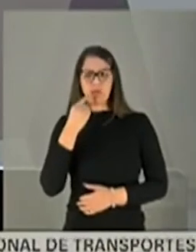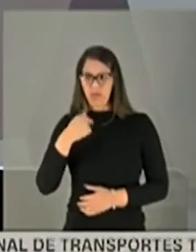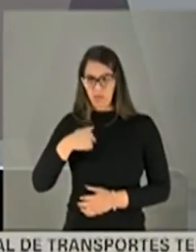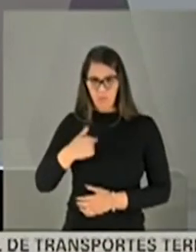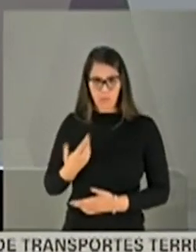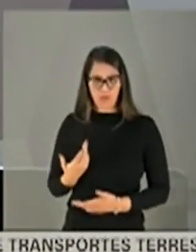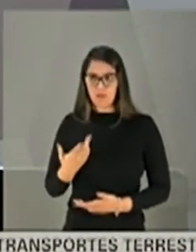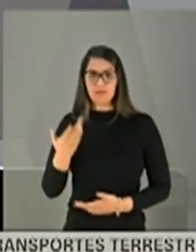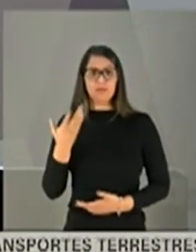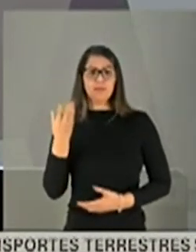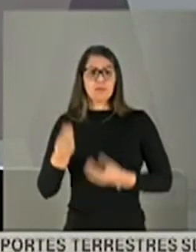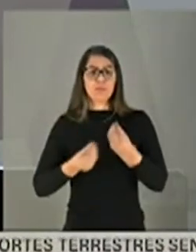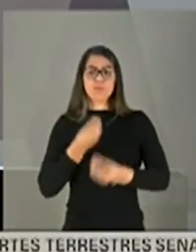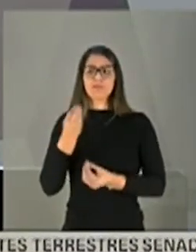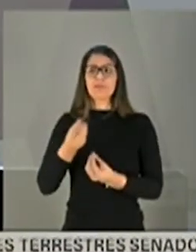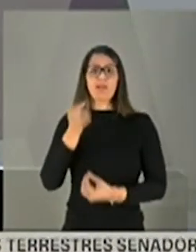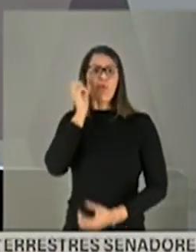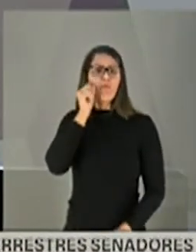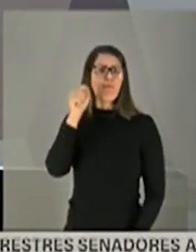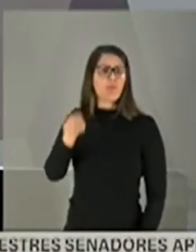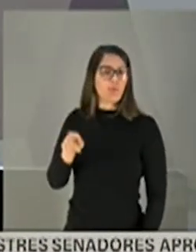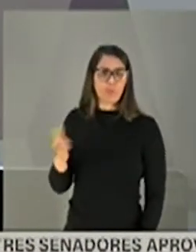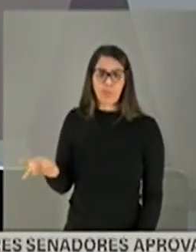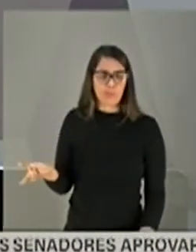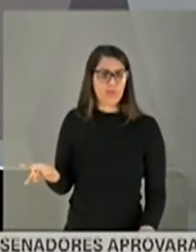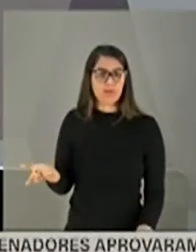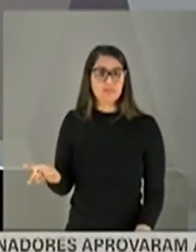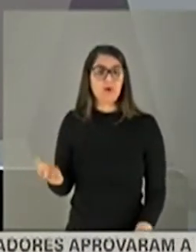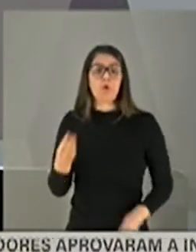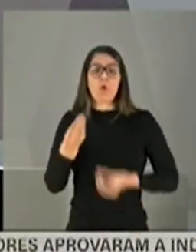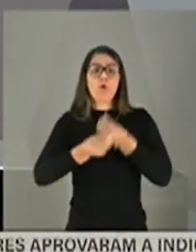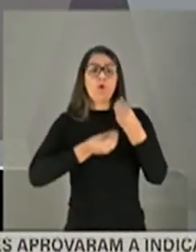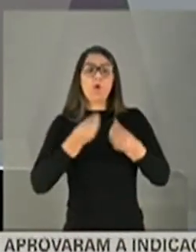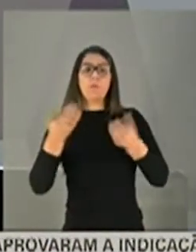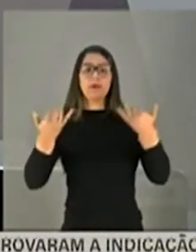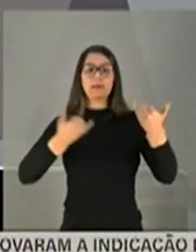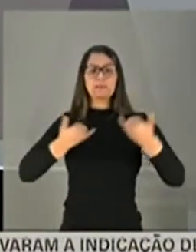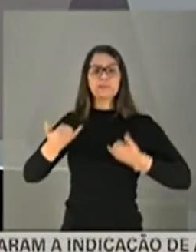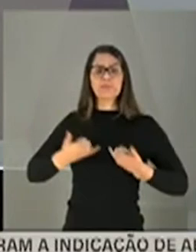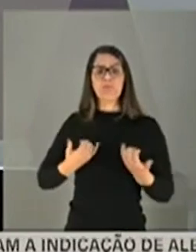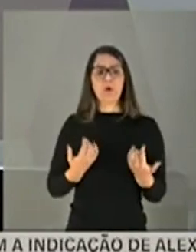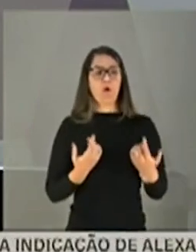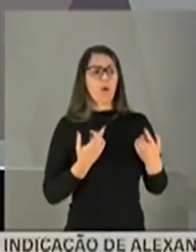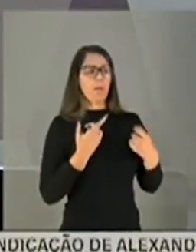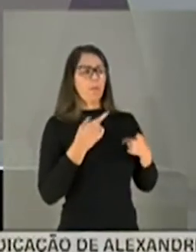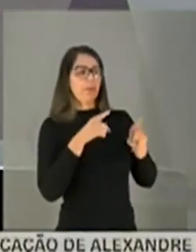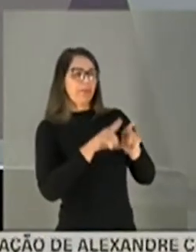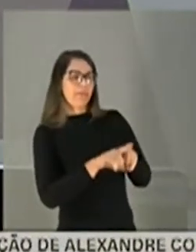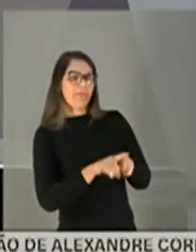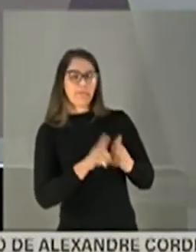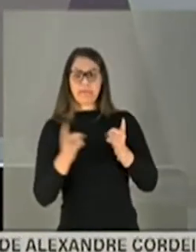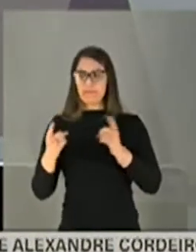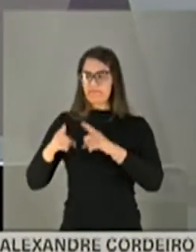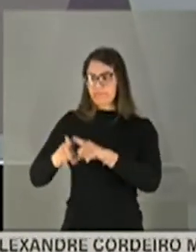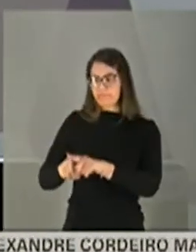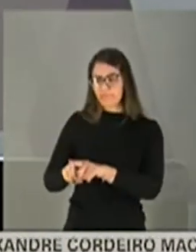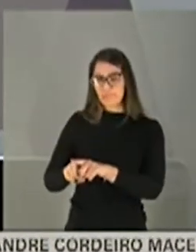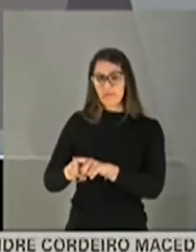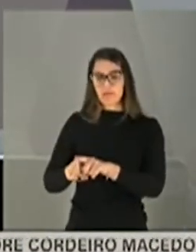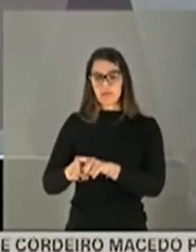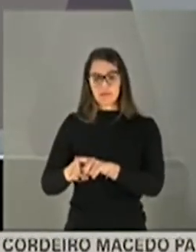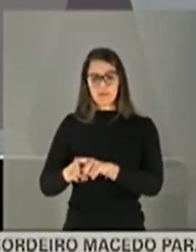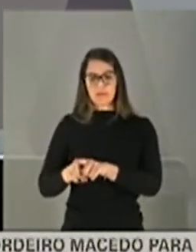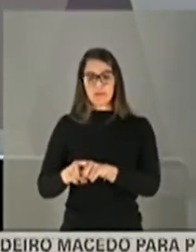infelizmente, como ele se informa através de compadre, de compadril, de